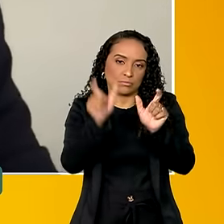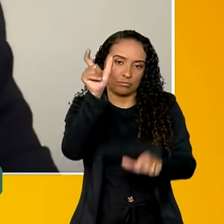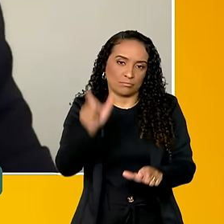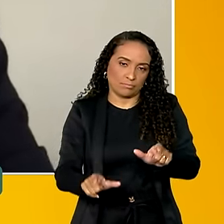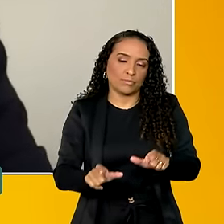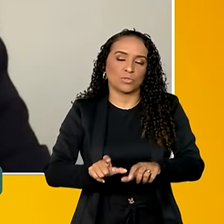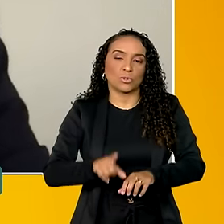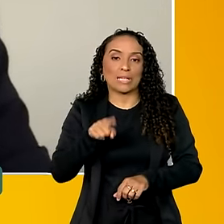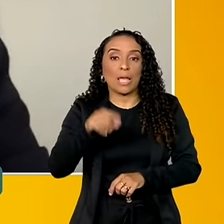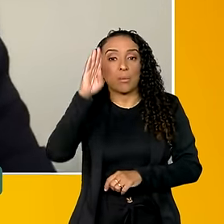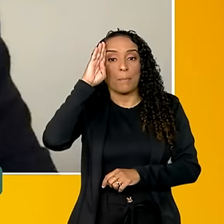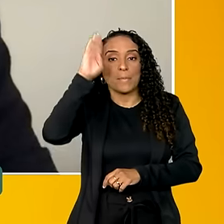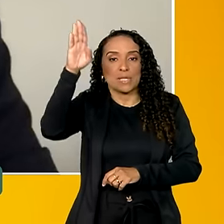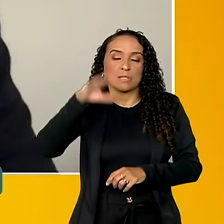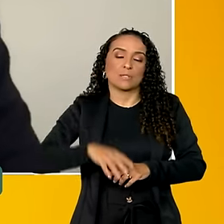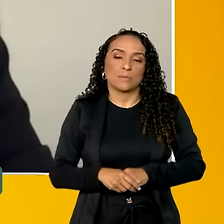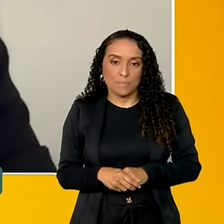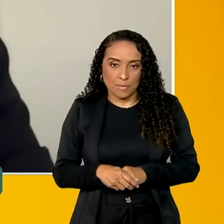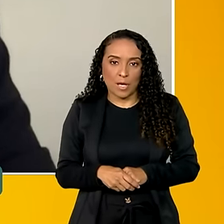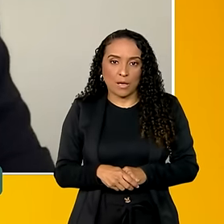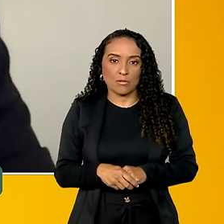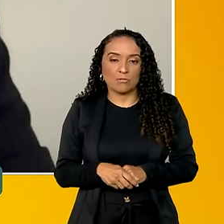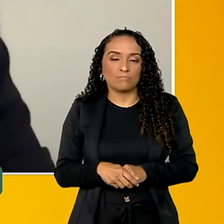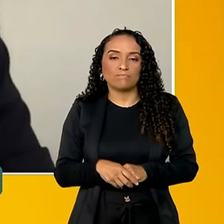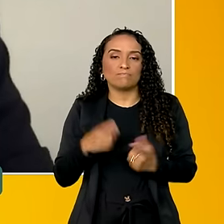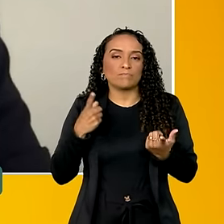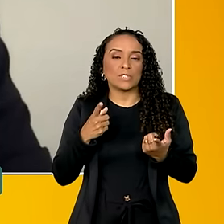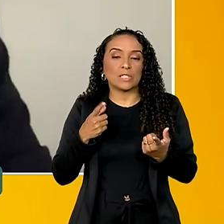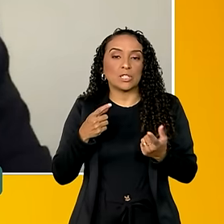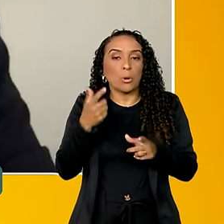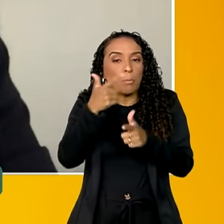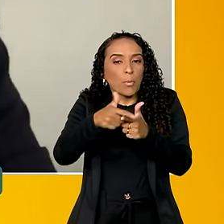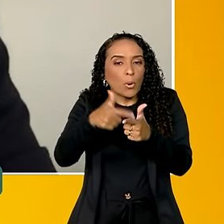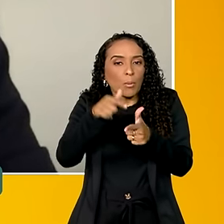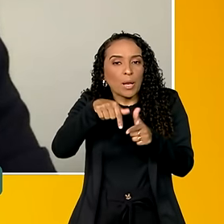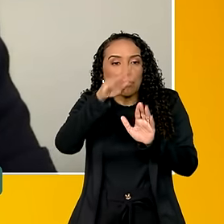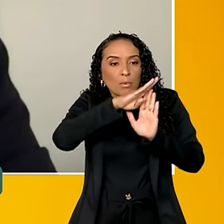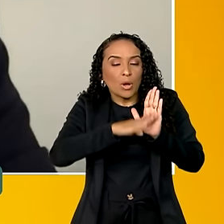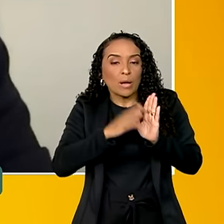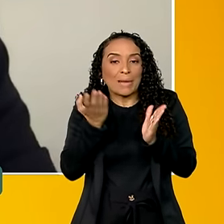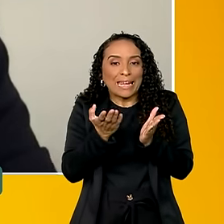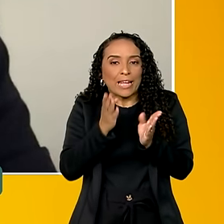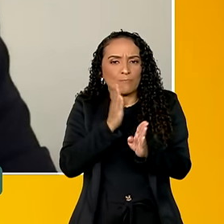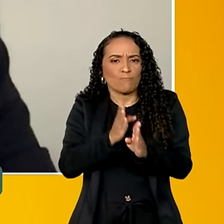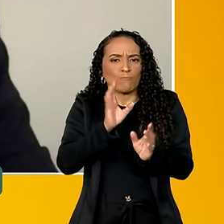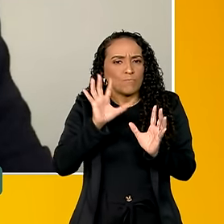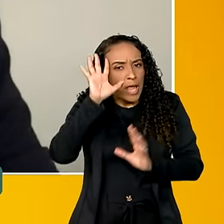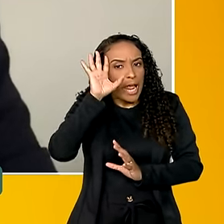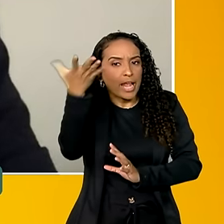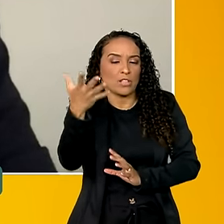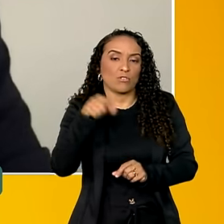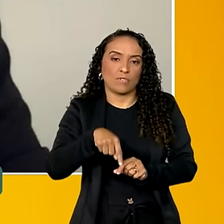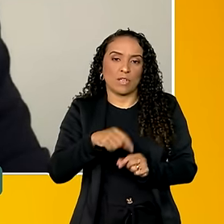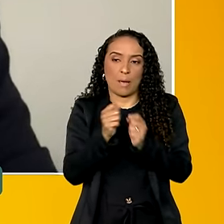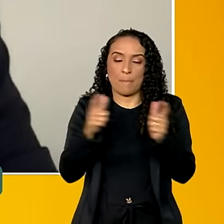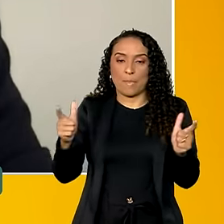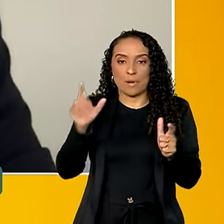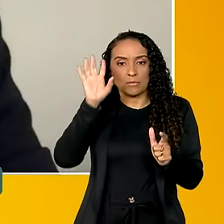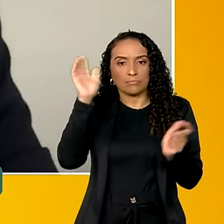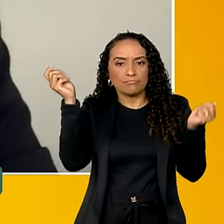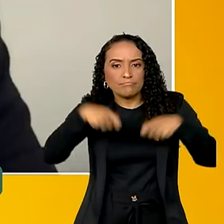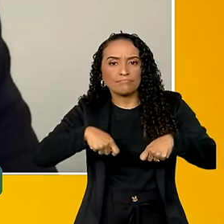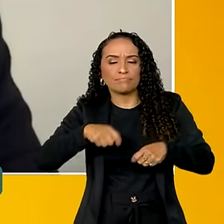que é o principal ponto que o programa quer atacar. A gente ampliar a capacidade de